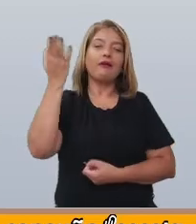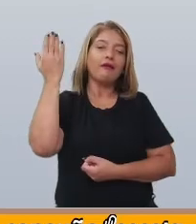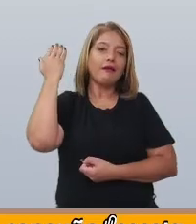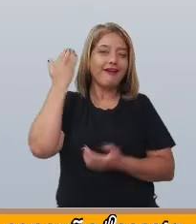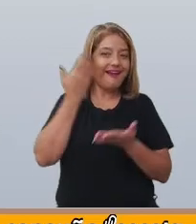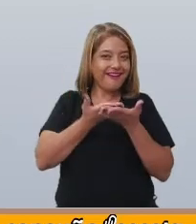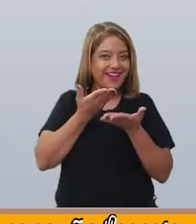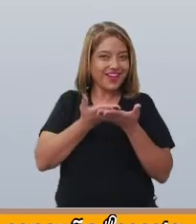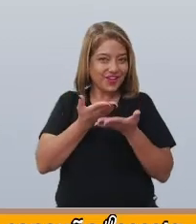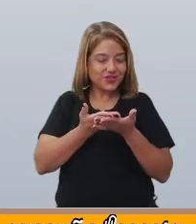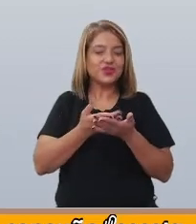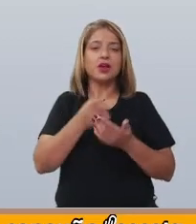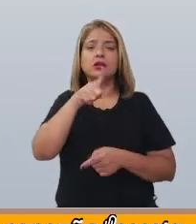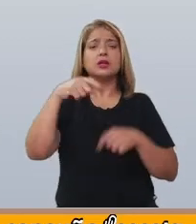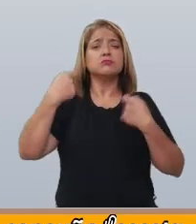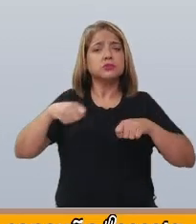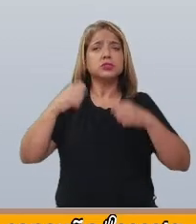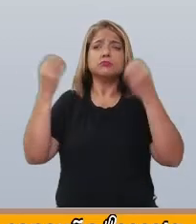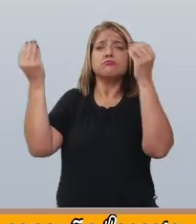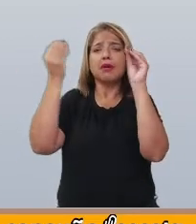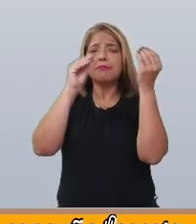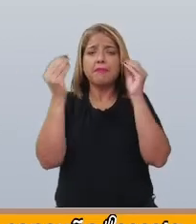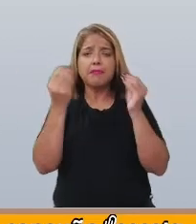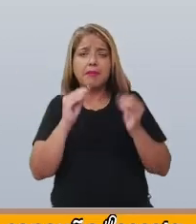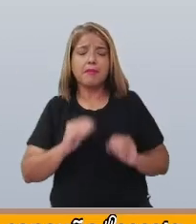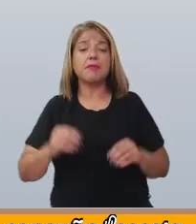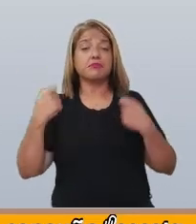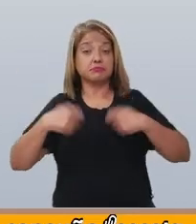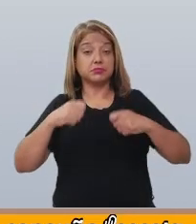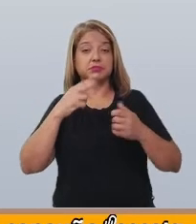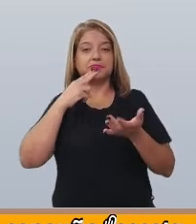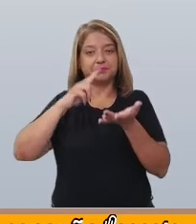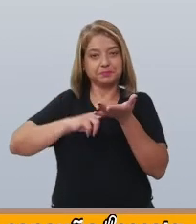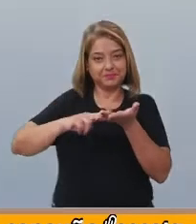e coloque todos os elementos da carta.